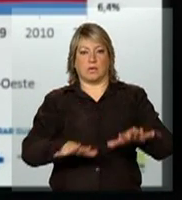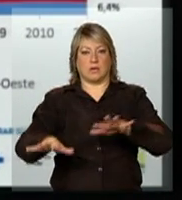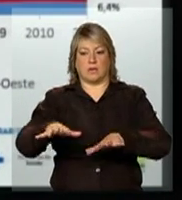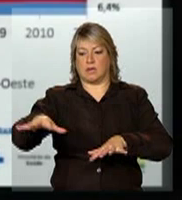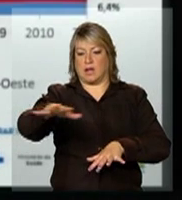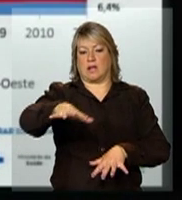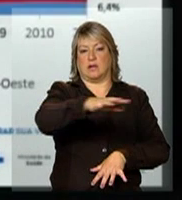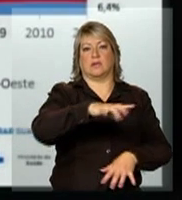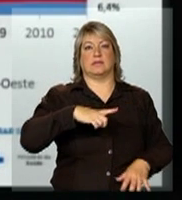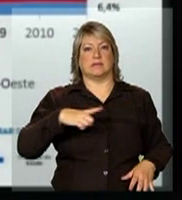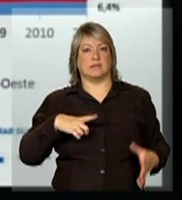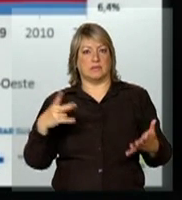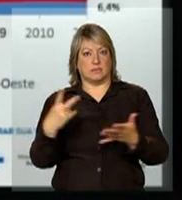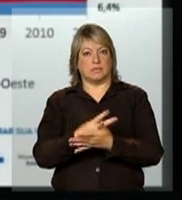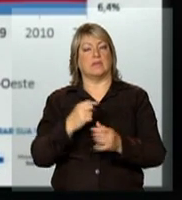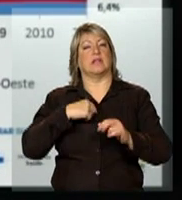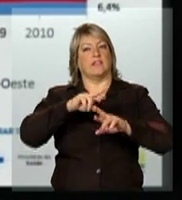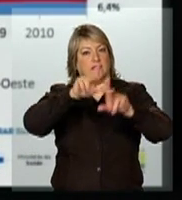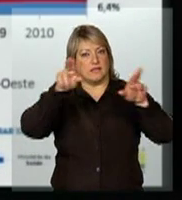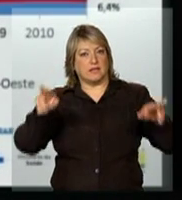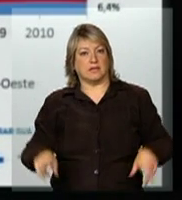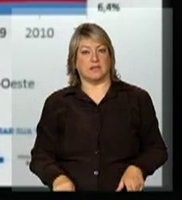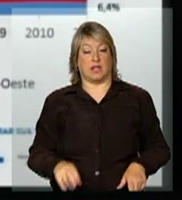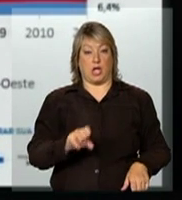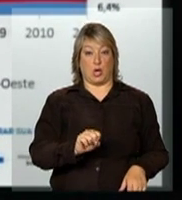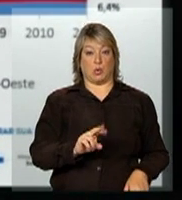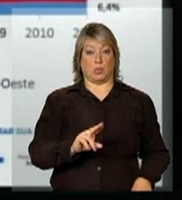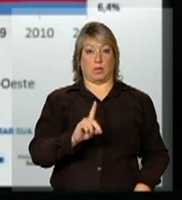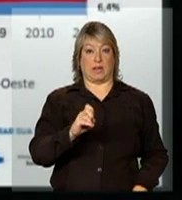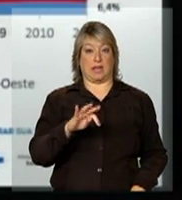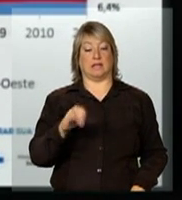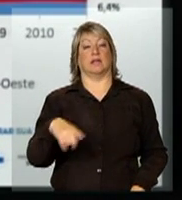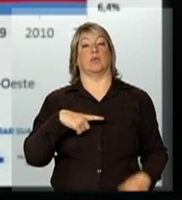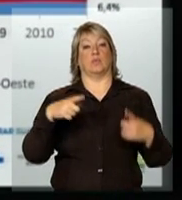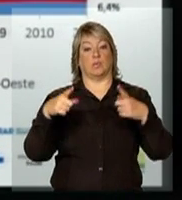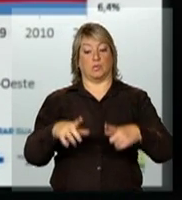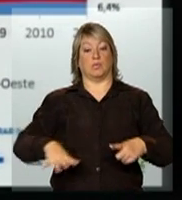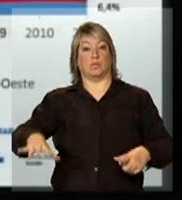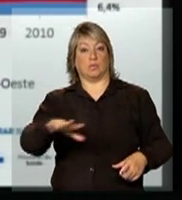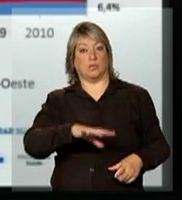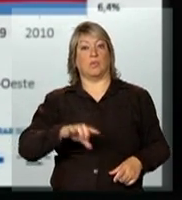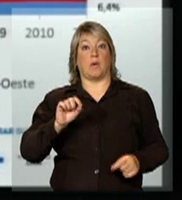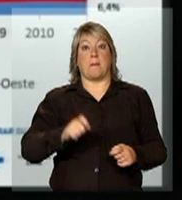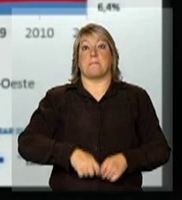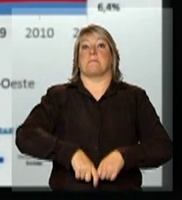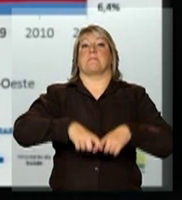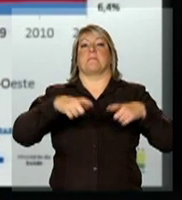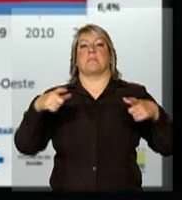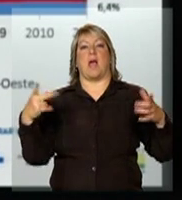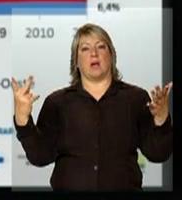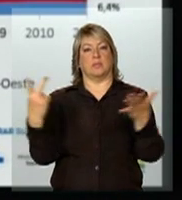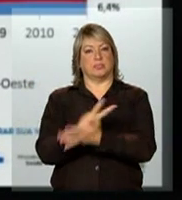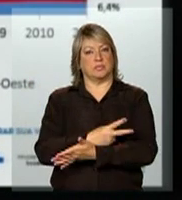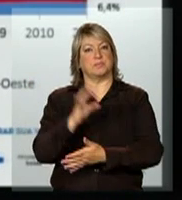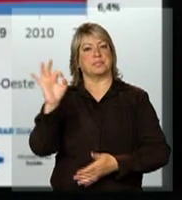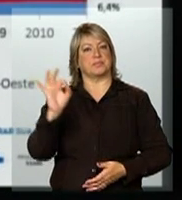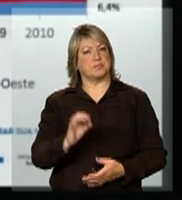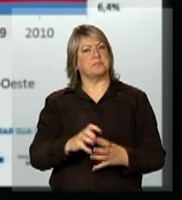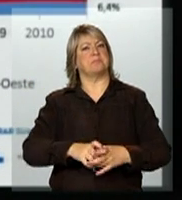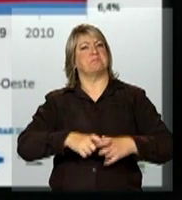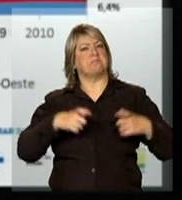populacionais. Aqui a gente chama a atenção, o Sudeste continua sendo a região com o maior percentual de casos,